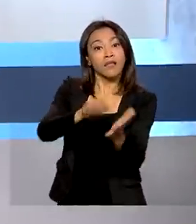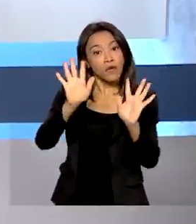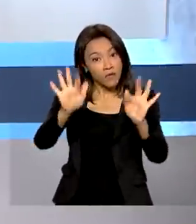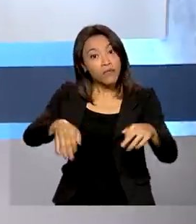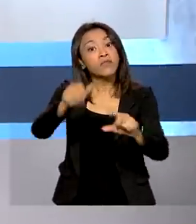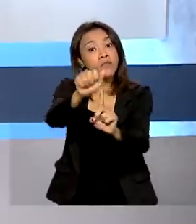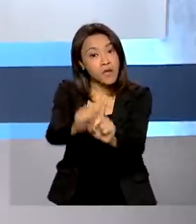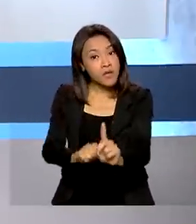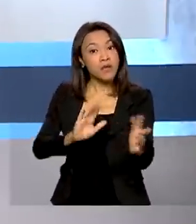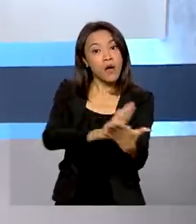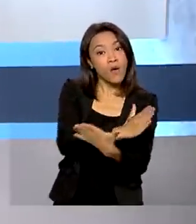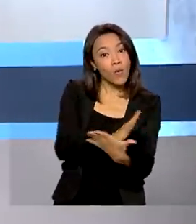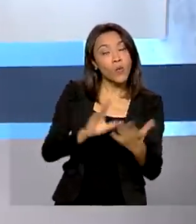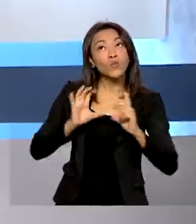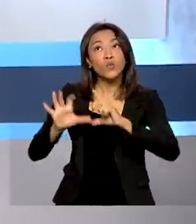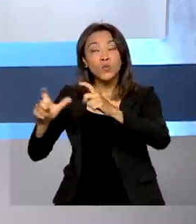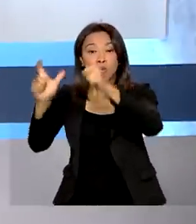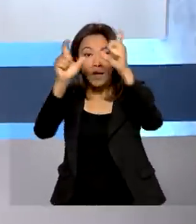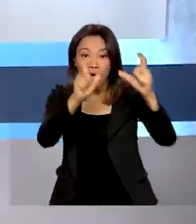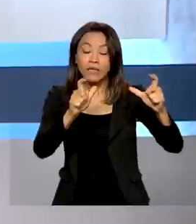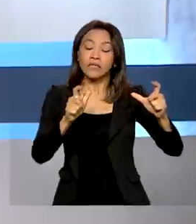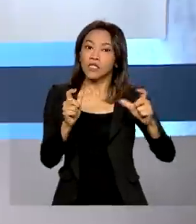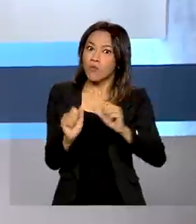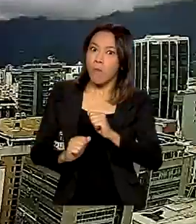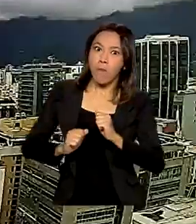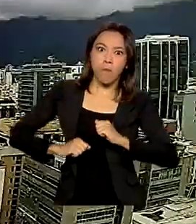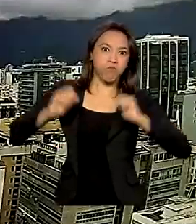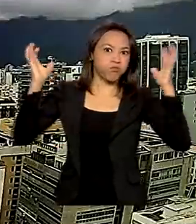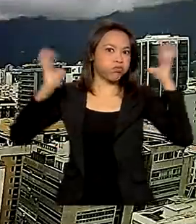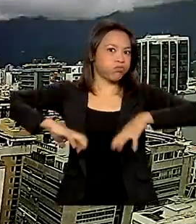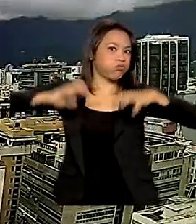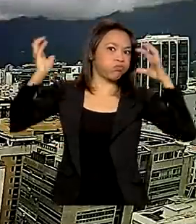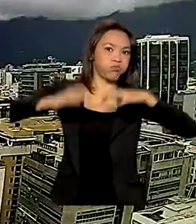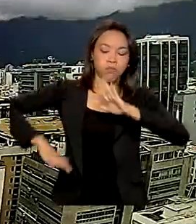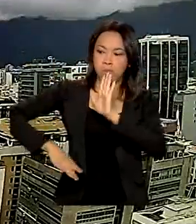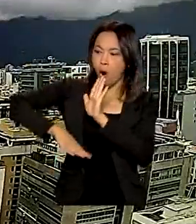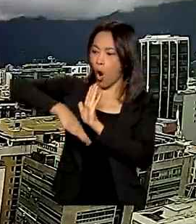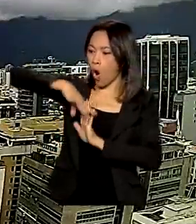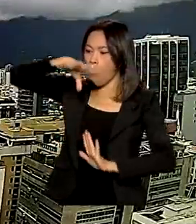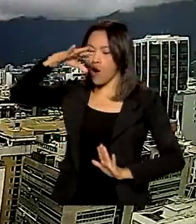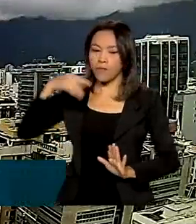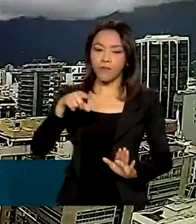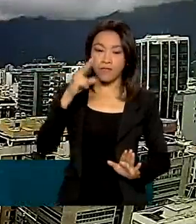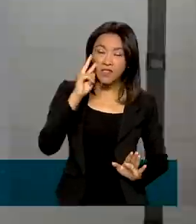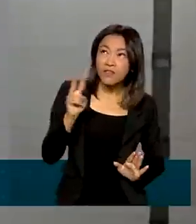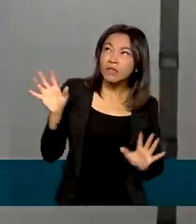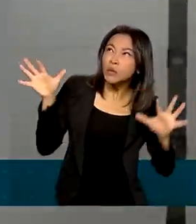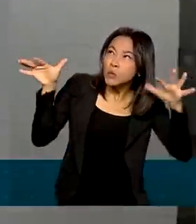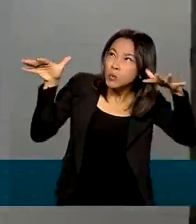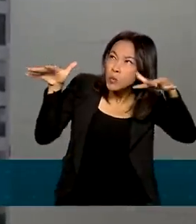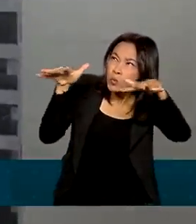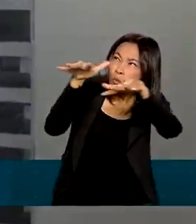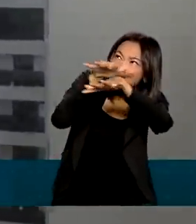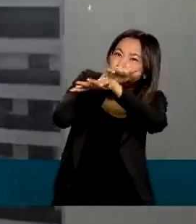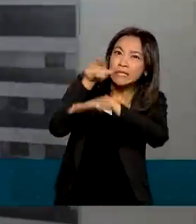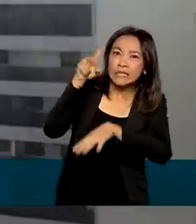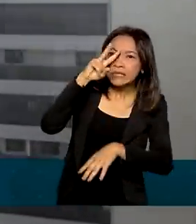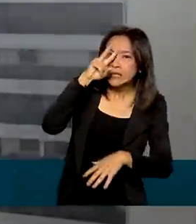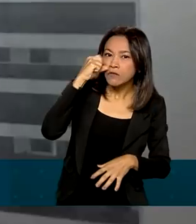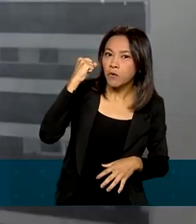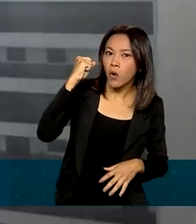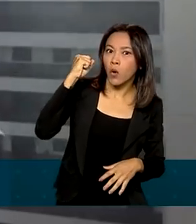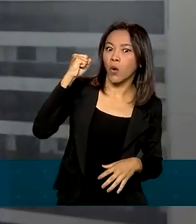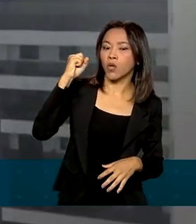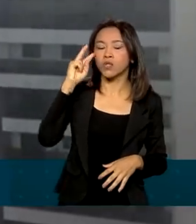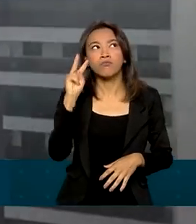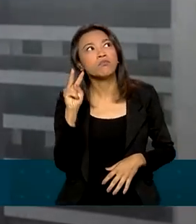Algumas regiões devem ter volume de chuvas acima do esperado. Nuvens pesadas podem ser sinônimo de chuva forte.